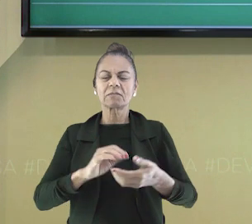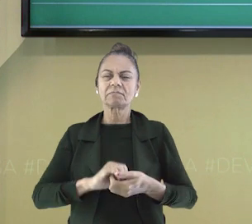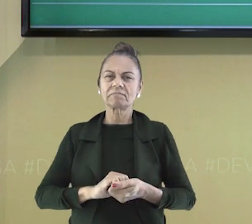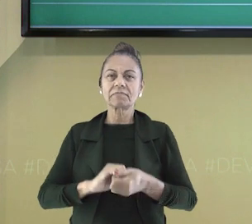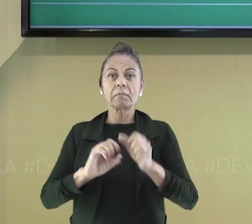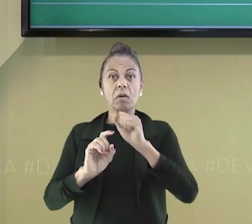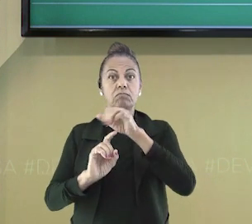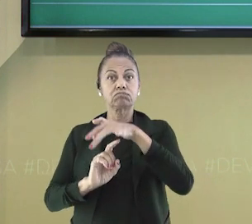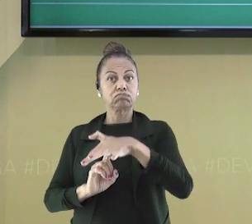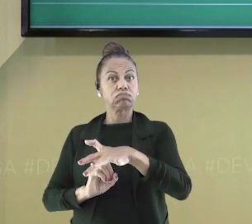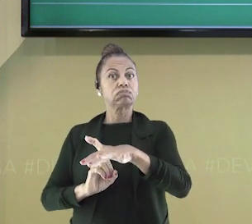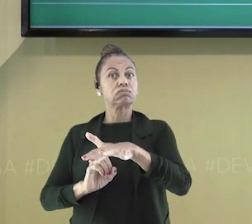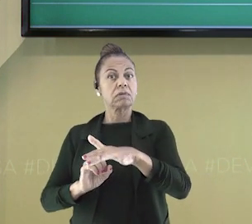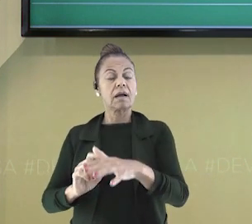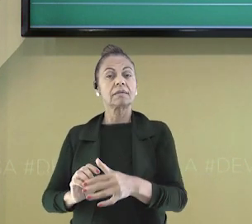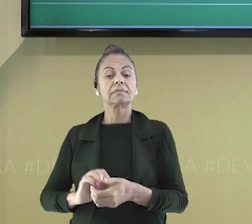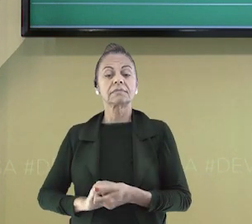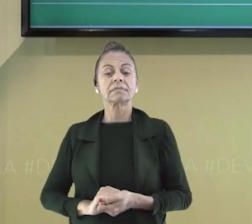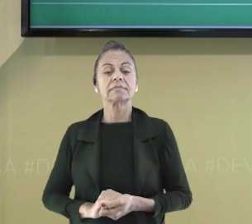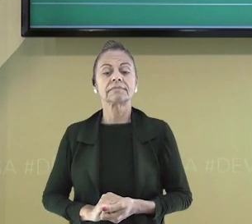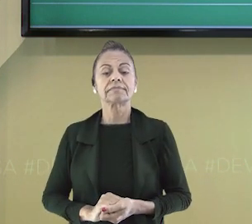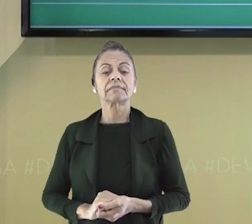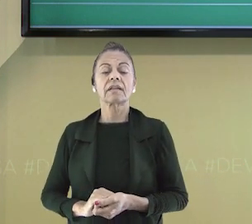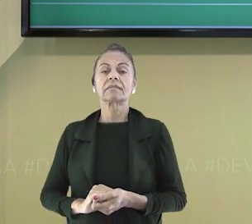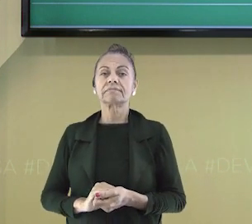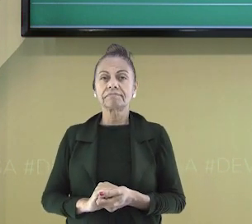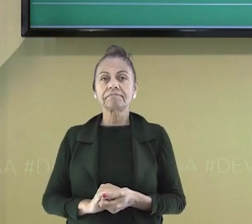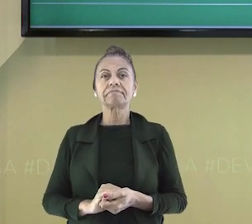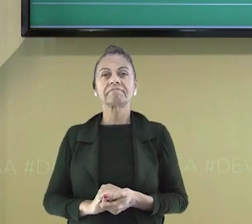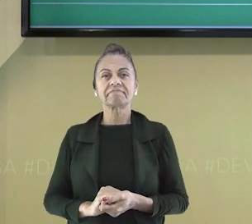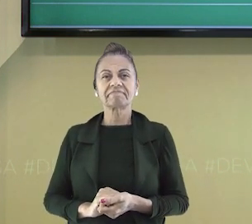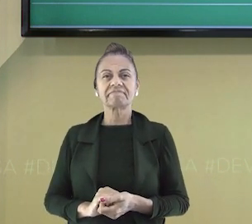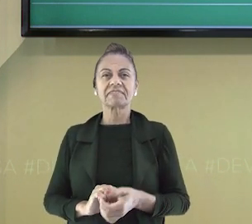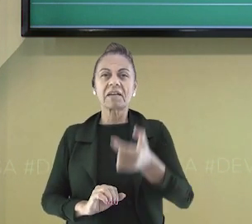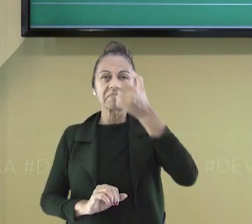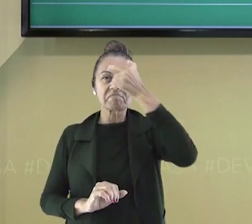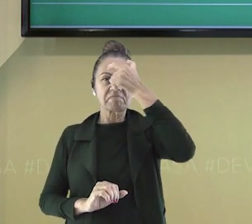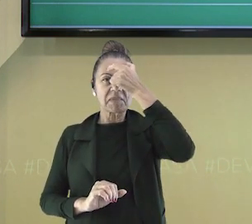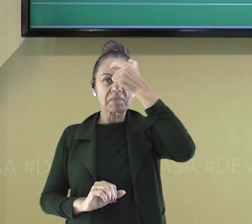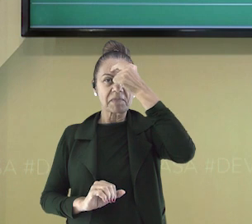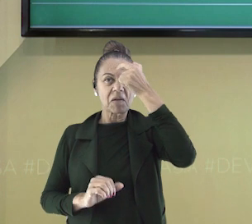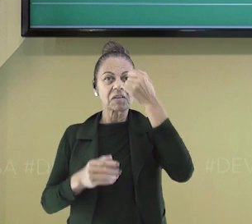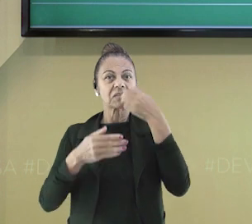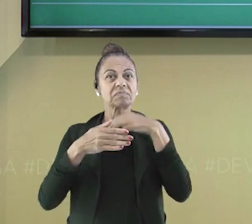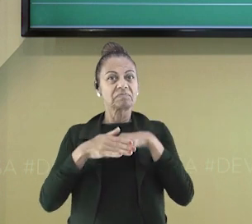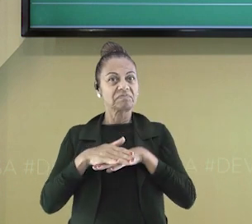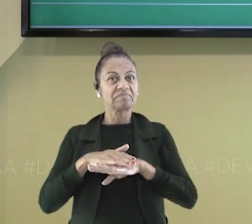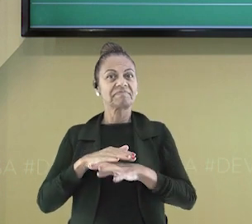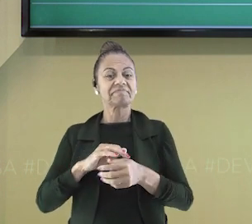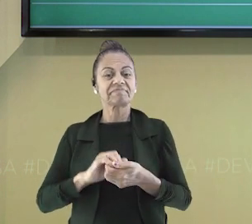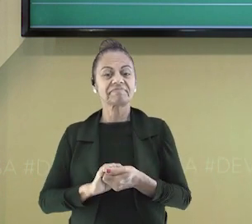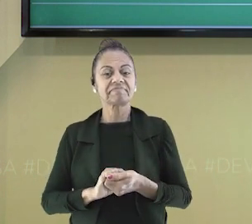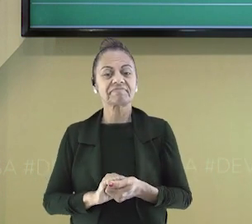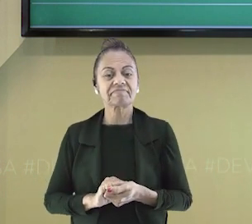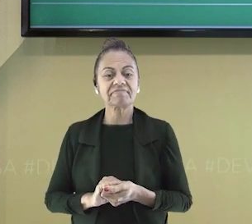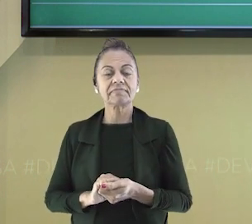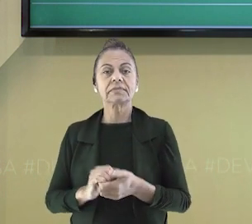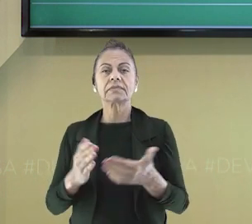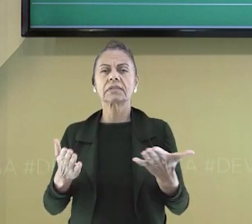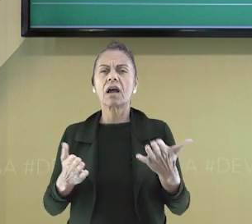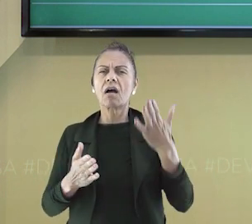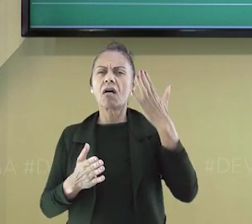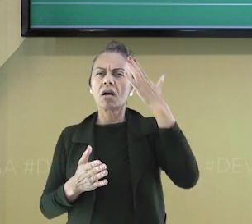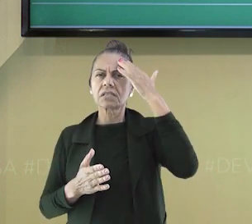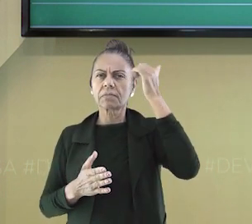e deixando um legado para toda a aldeia, preservando a sua memória. Essas histórias